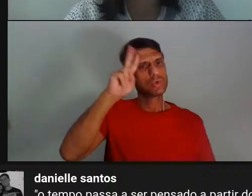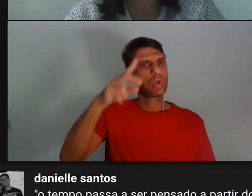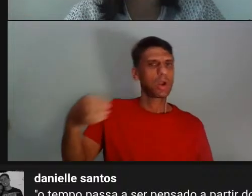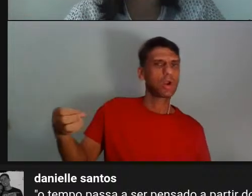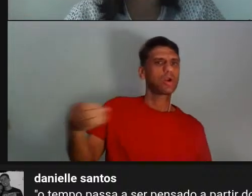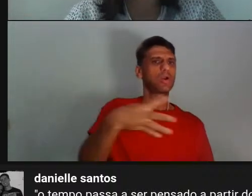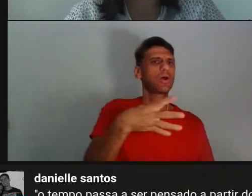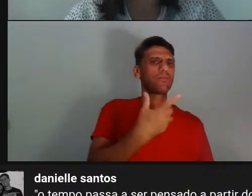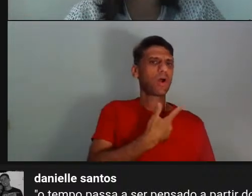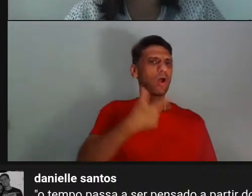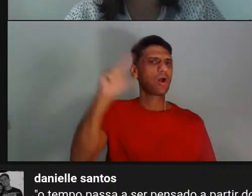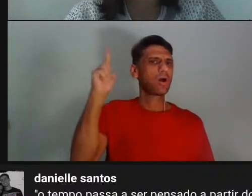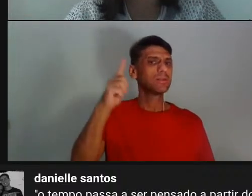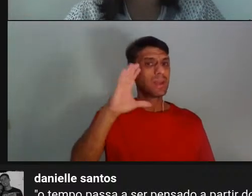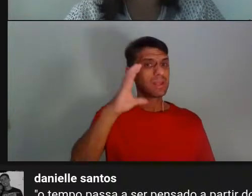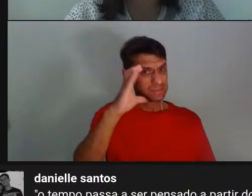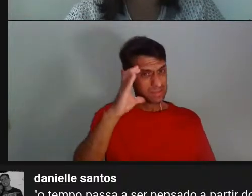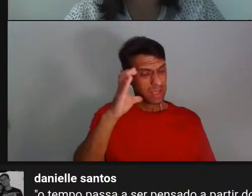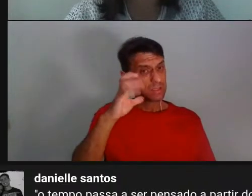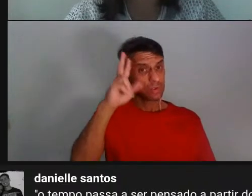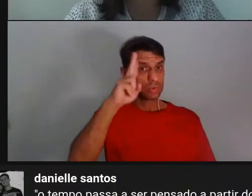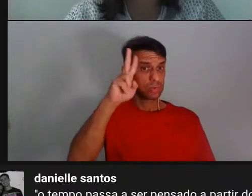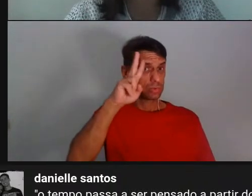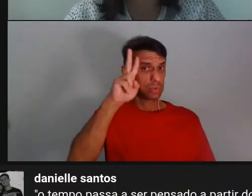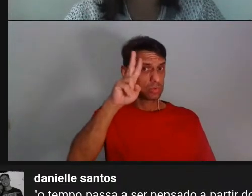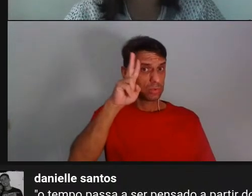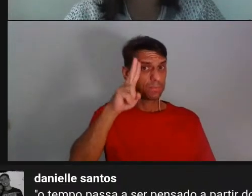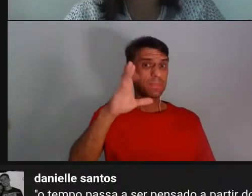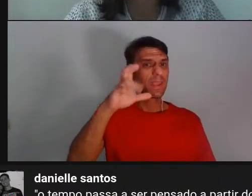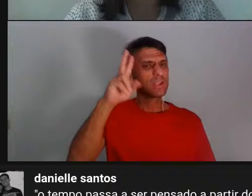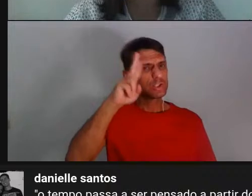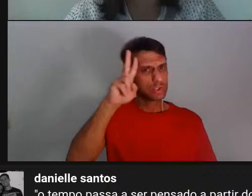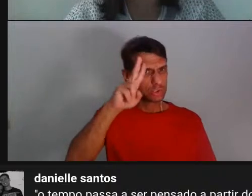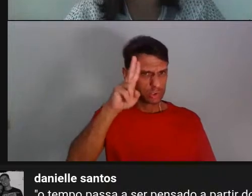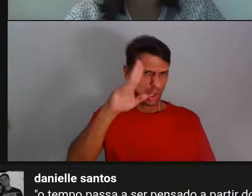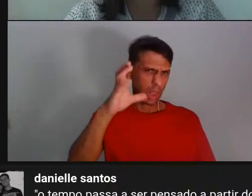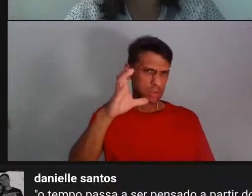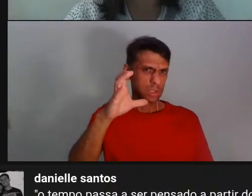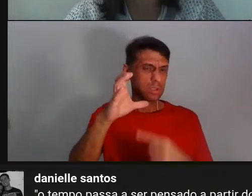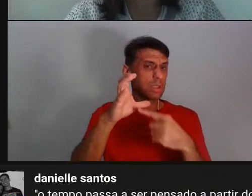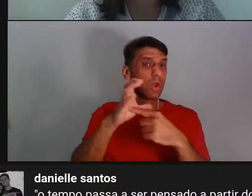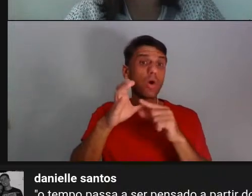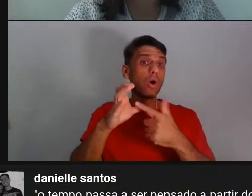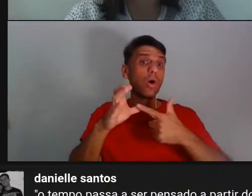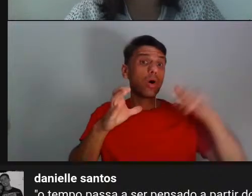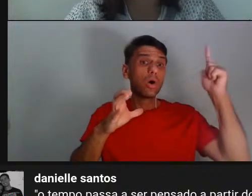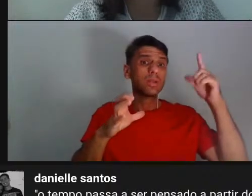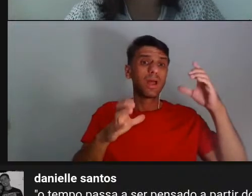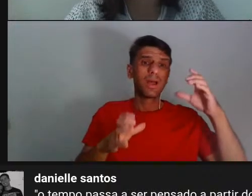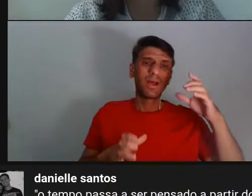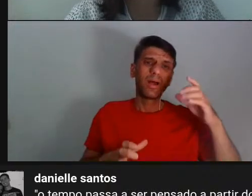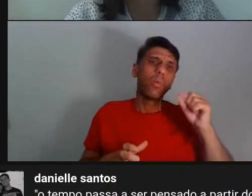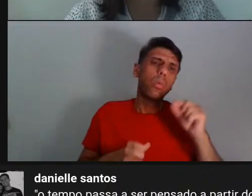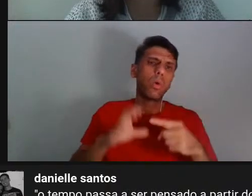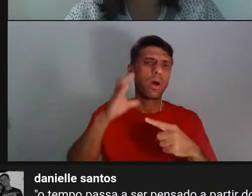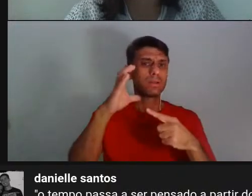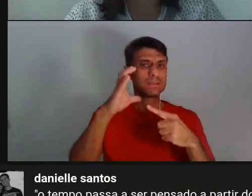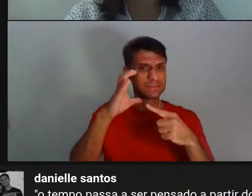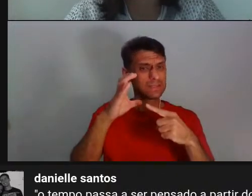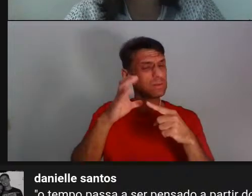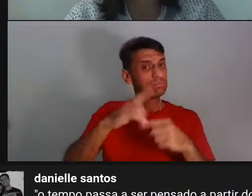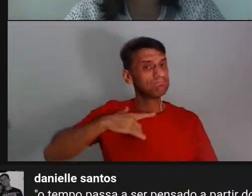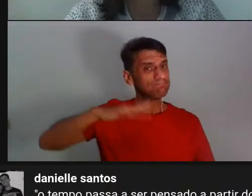outra ciência, história, né, a história é uma ciência, numa outra ciência, só que agora, a partir do